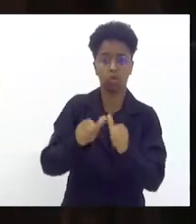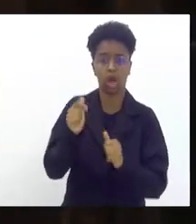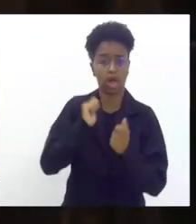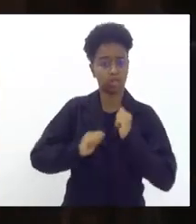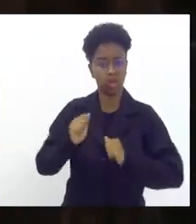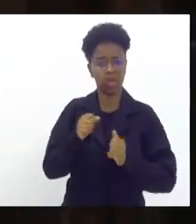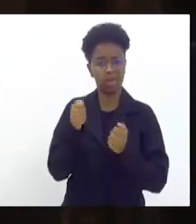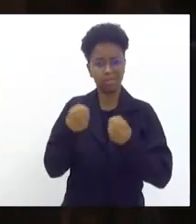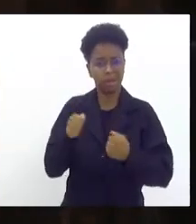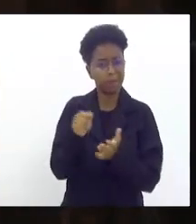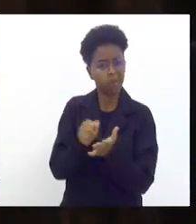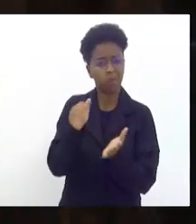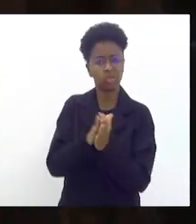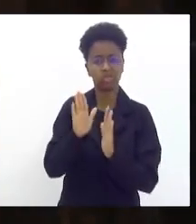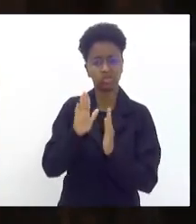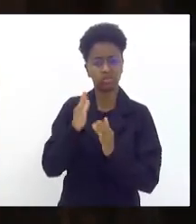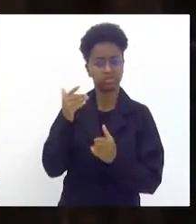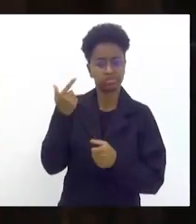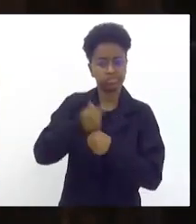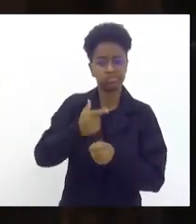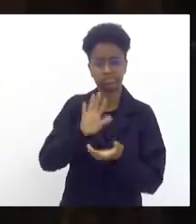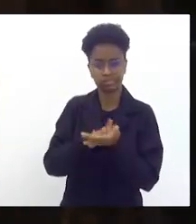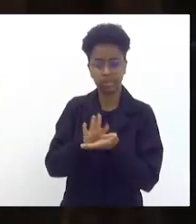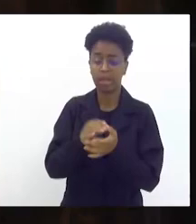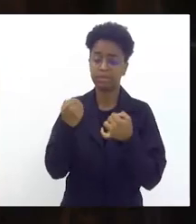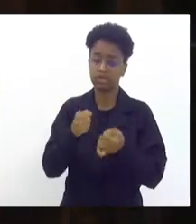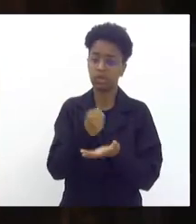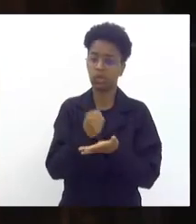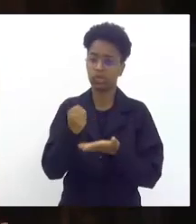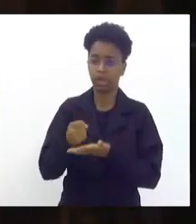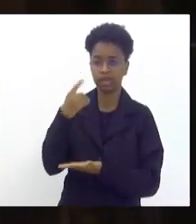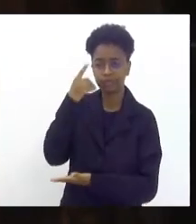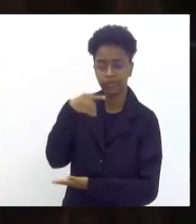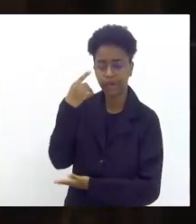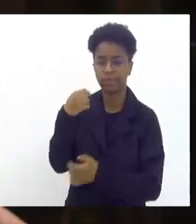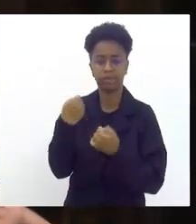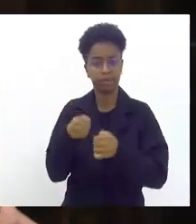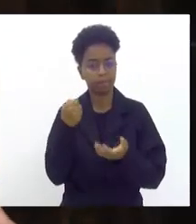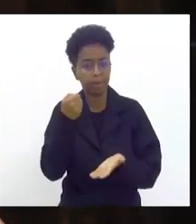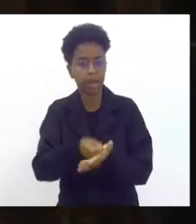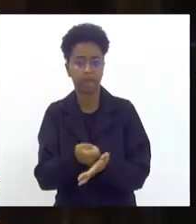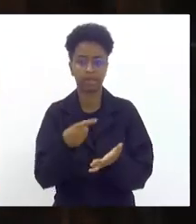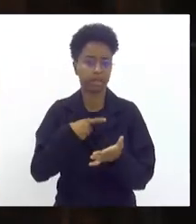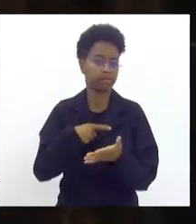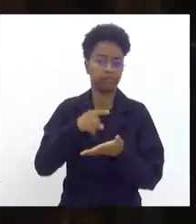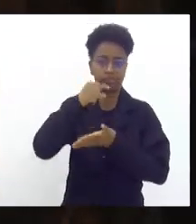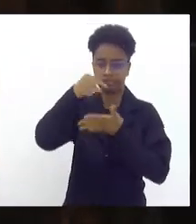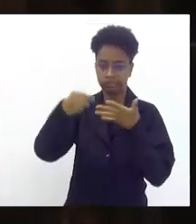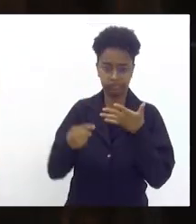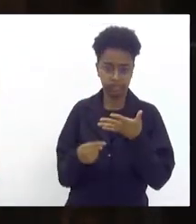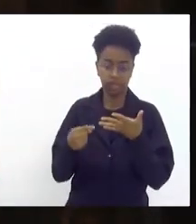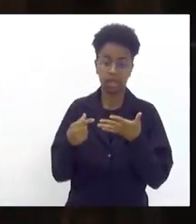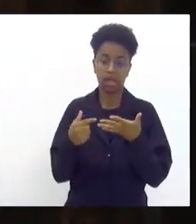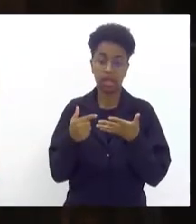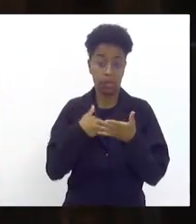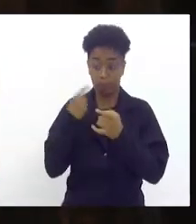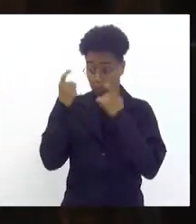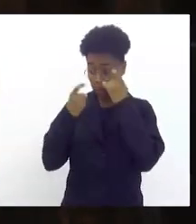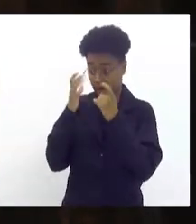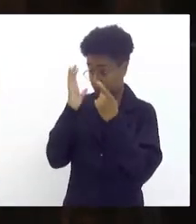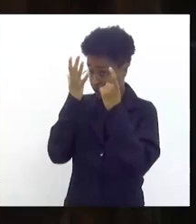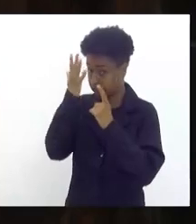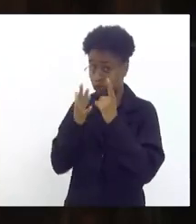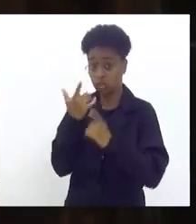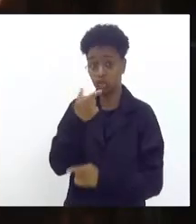Samba para você multar uma escola de Samba eu tenho que contratar advogado eu tenho que pagar eu tenho custos eu tenho eu estou preocupado com o carnaval